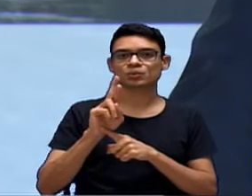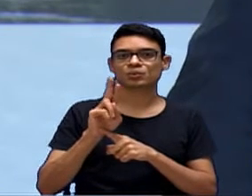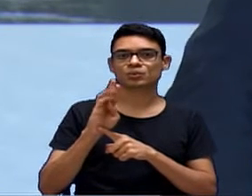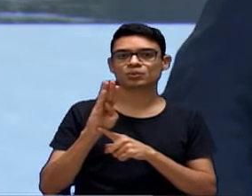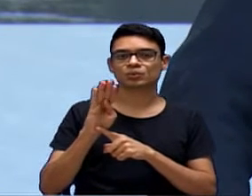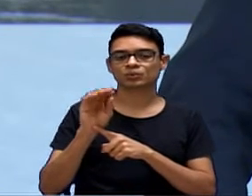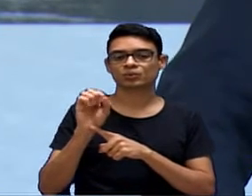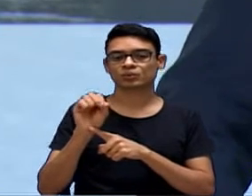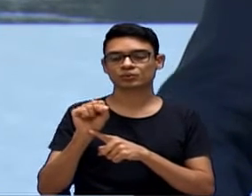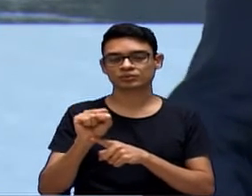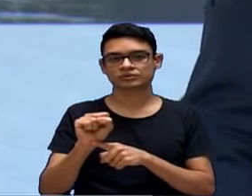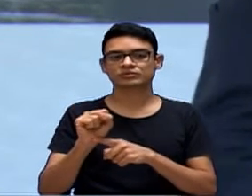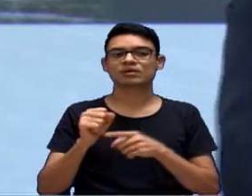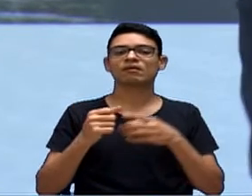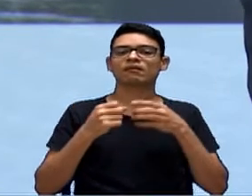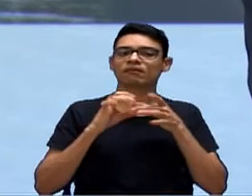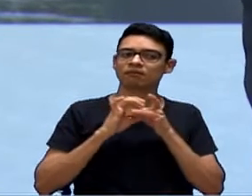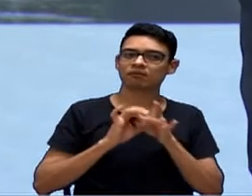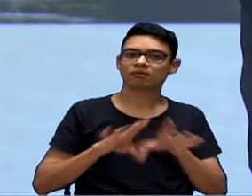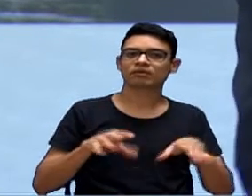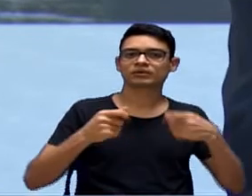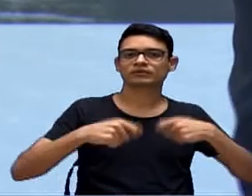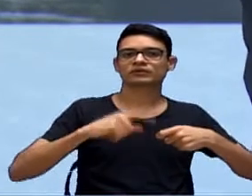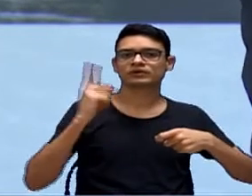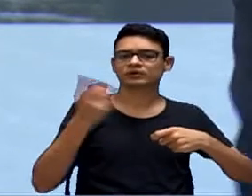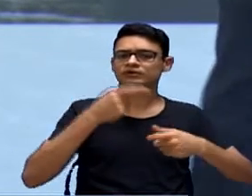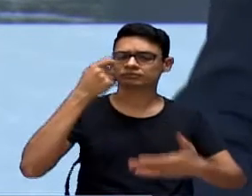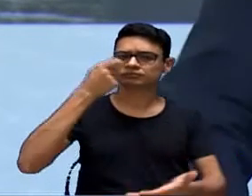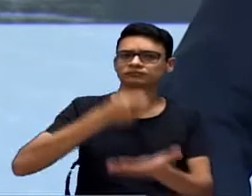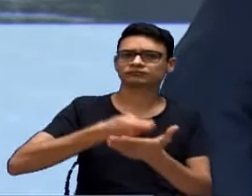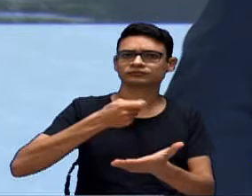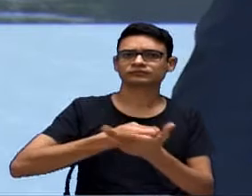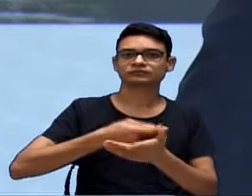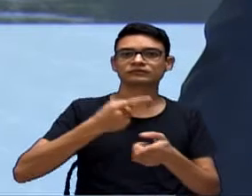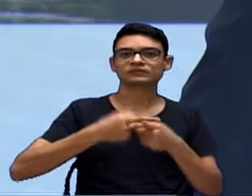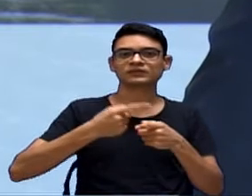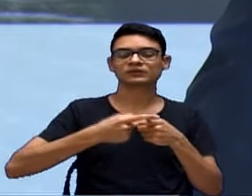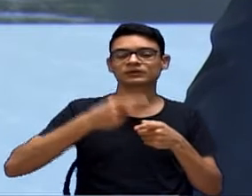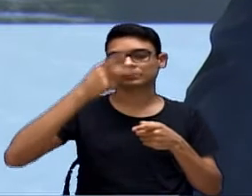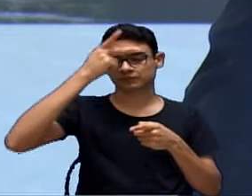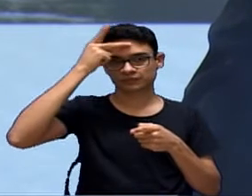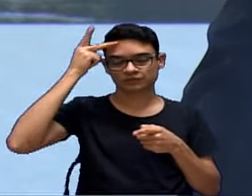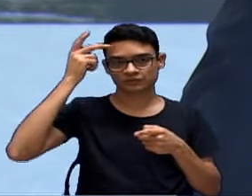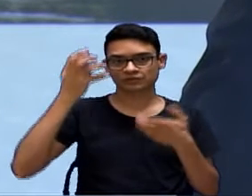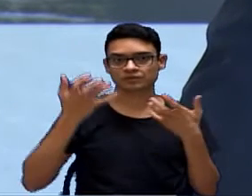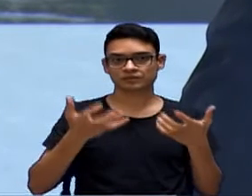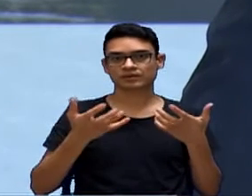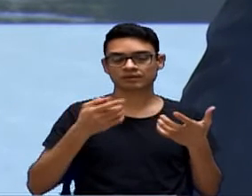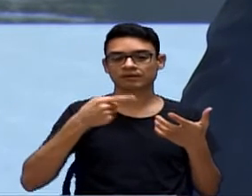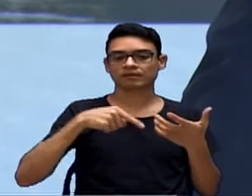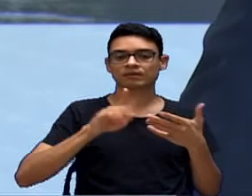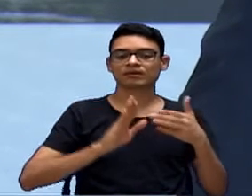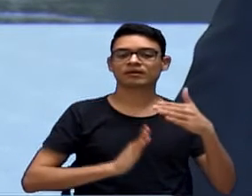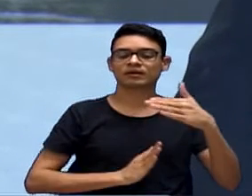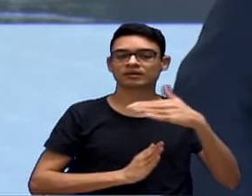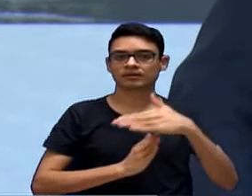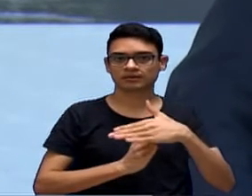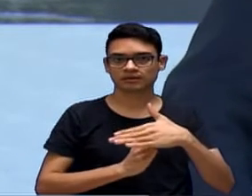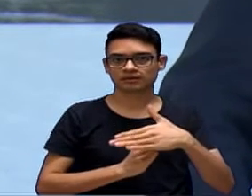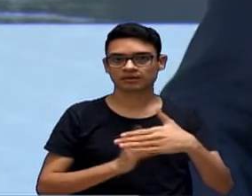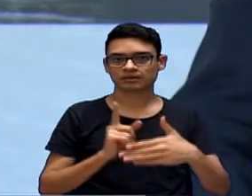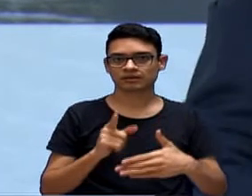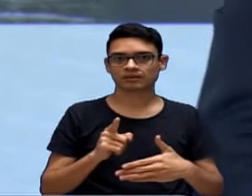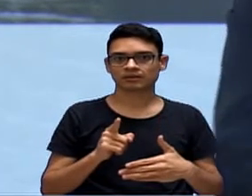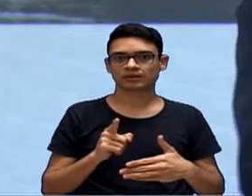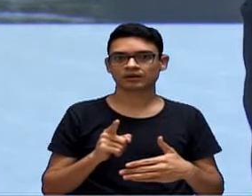então a gente vai cobrar isso que o, que as pessoas que usam e querem ir até o shopping Guatemi estão cobrando, então é a nossa obrigação como vereador